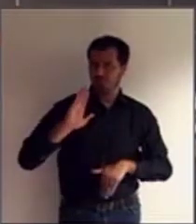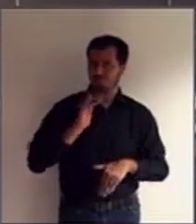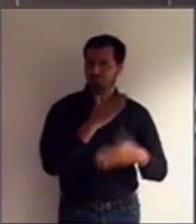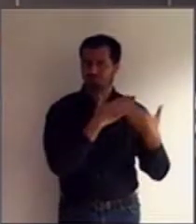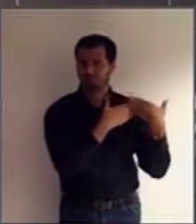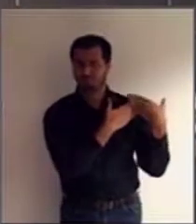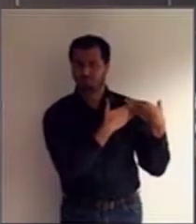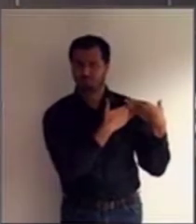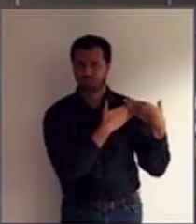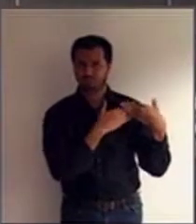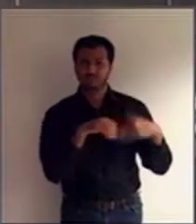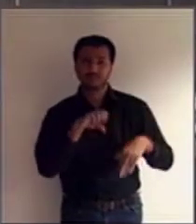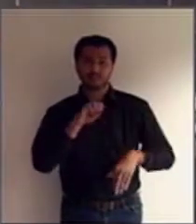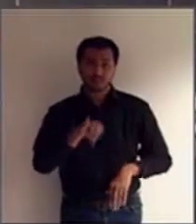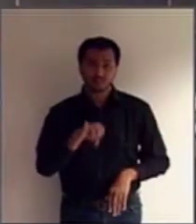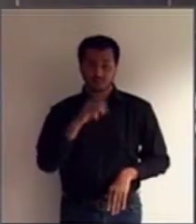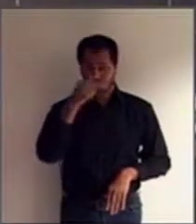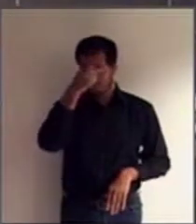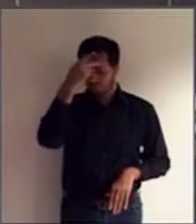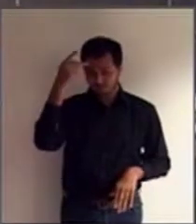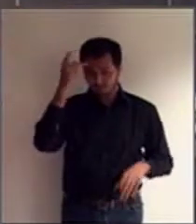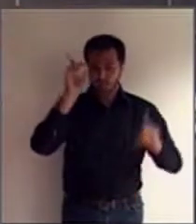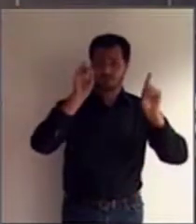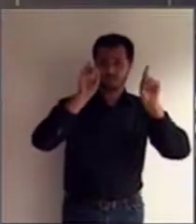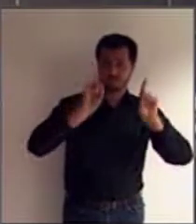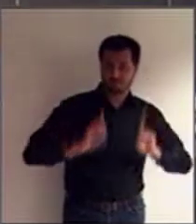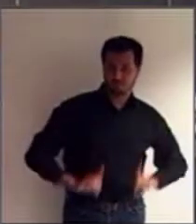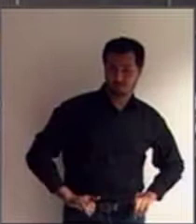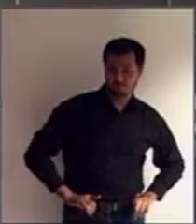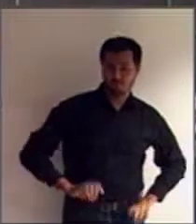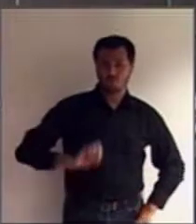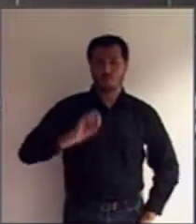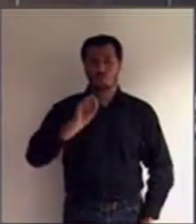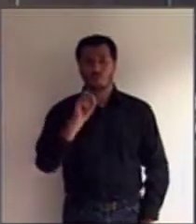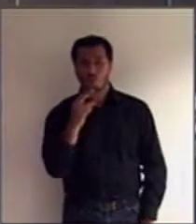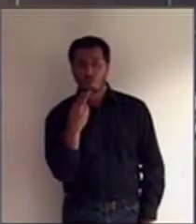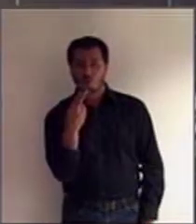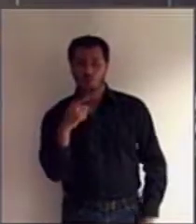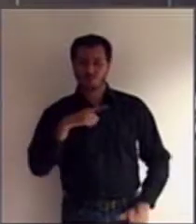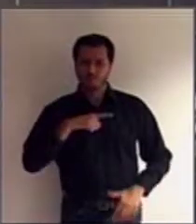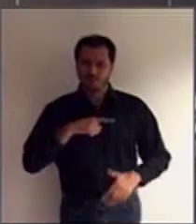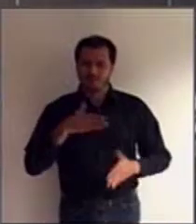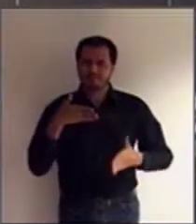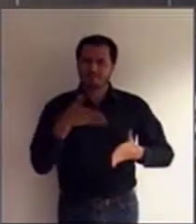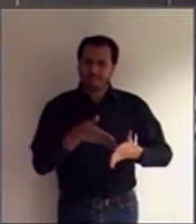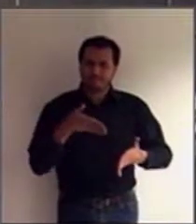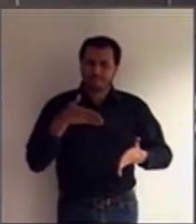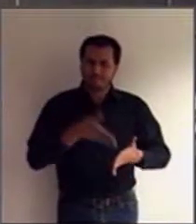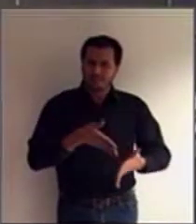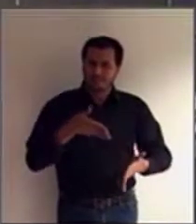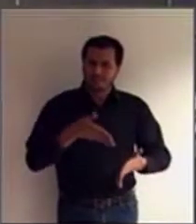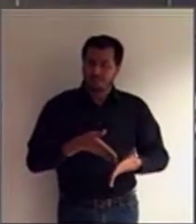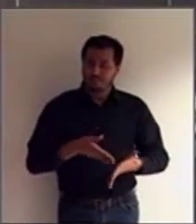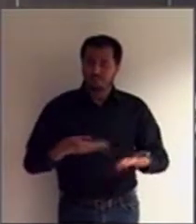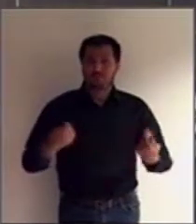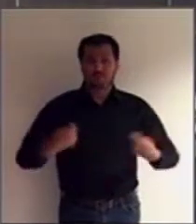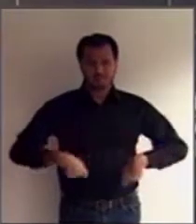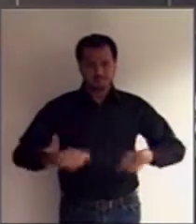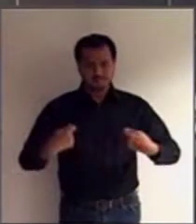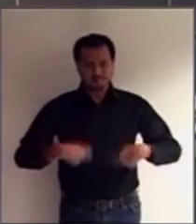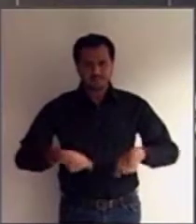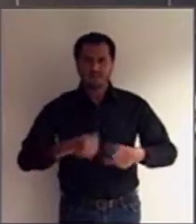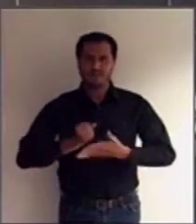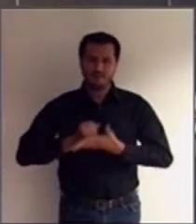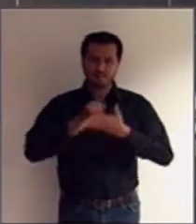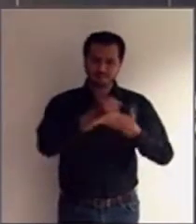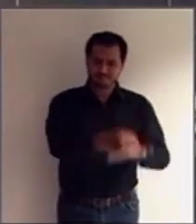no caso de ser uma pessoa com deficiência ou com alguma limitação que precisa desse apoio e não